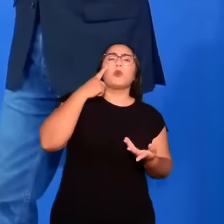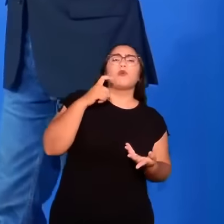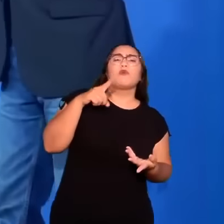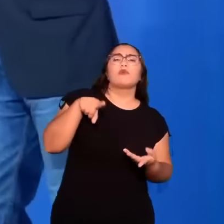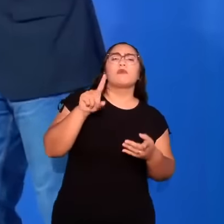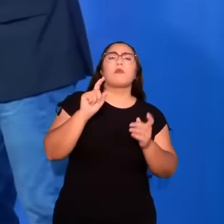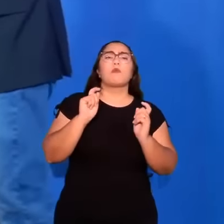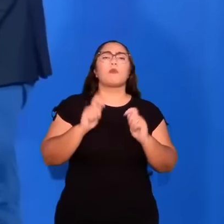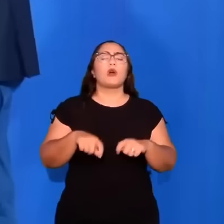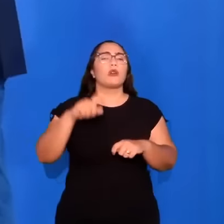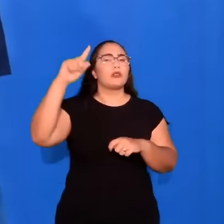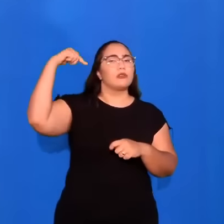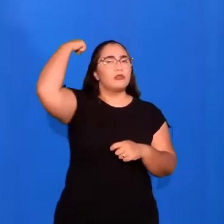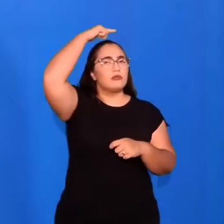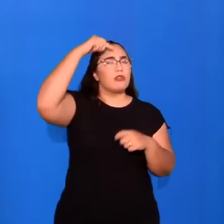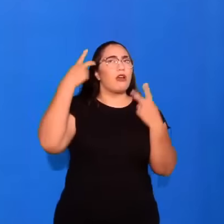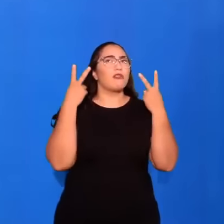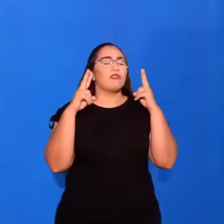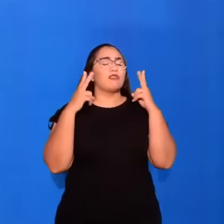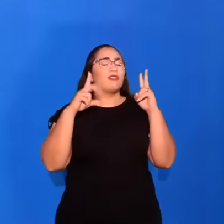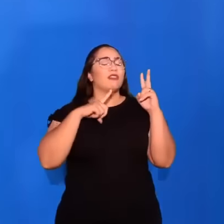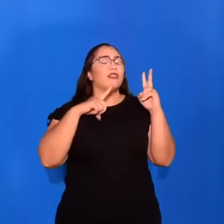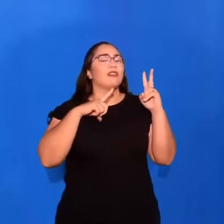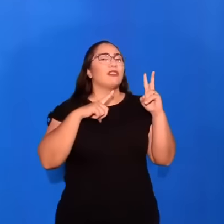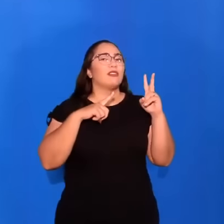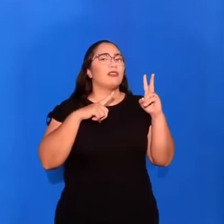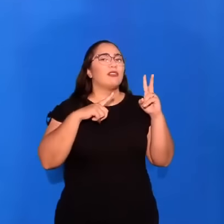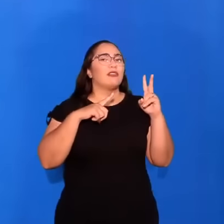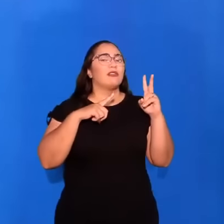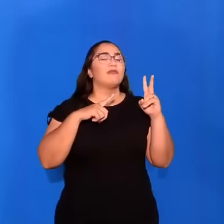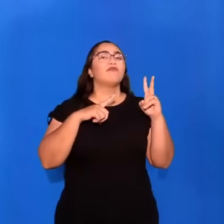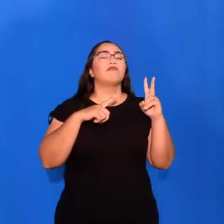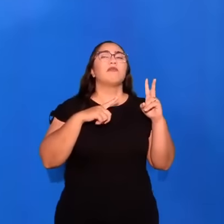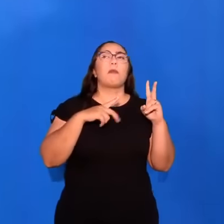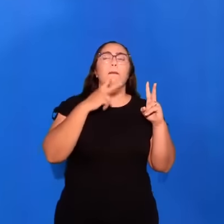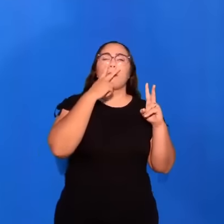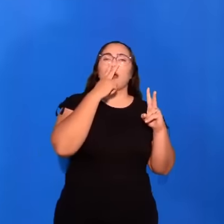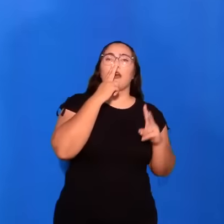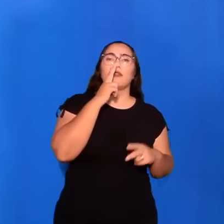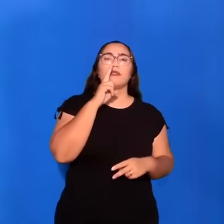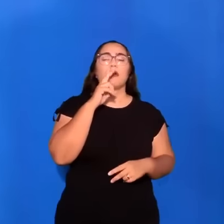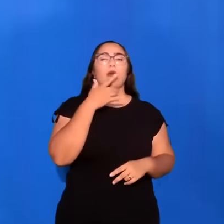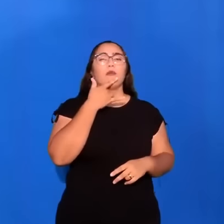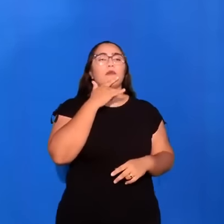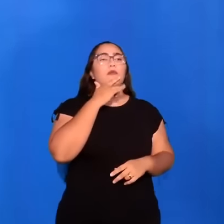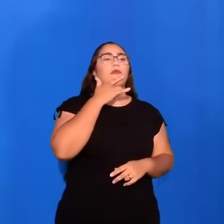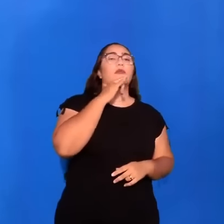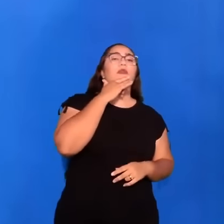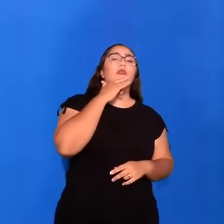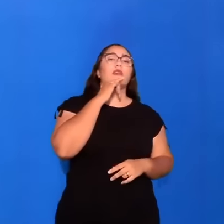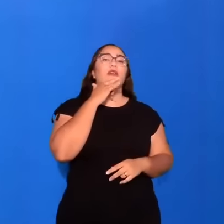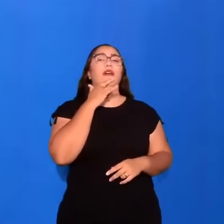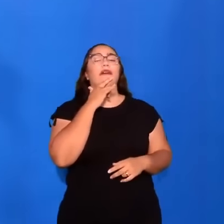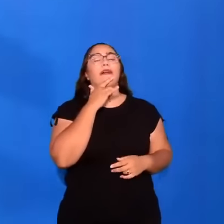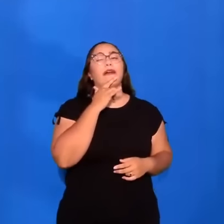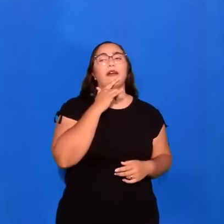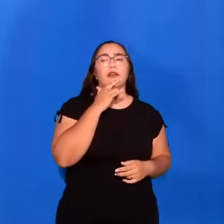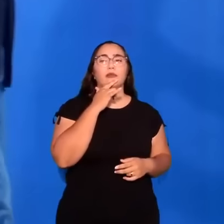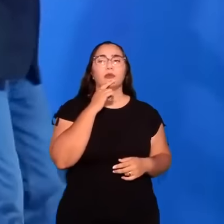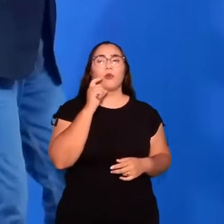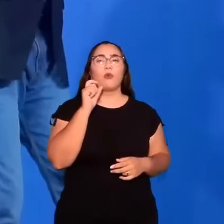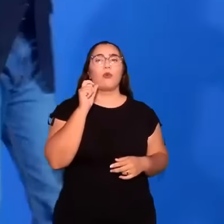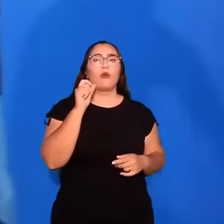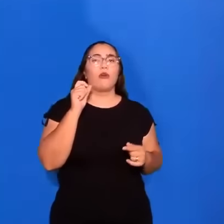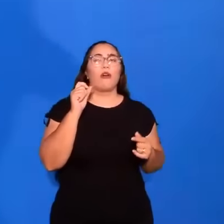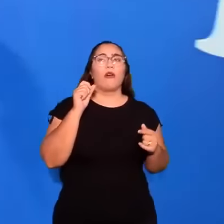você pode ser santo e vencer a imoralidade? Assim como um bêbado, que bebe pinga, cachaça. E bebe tanto,